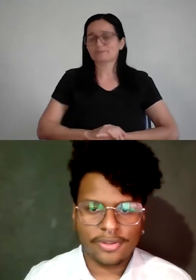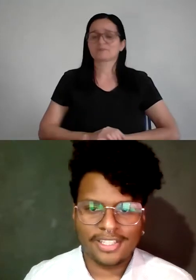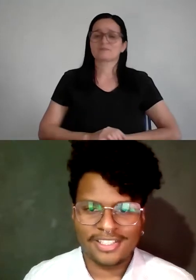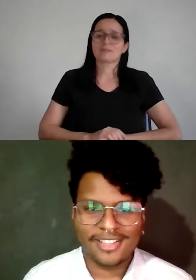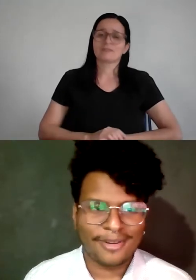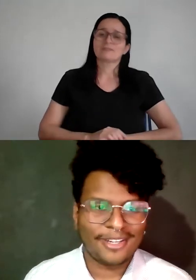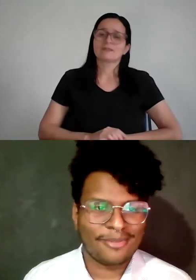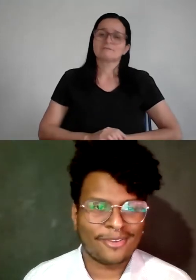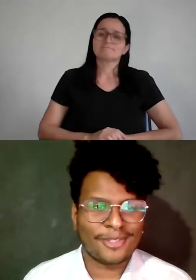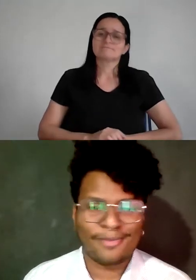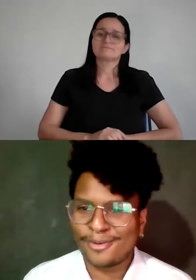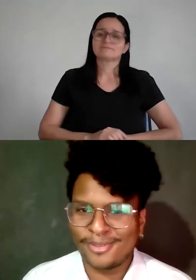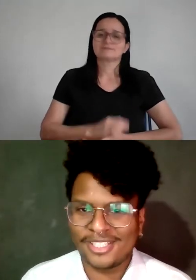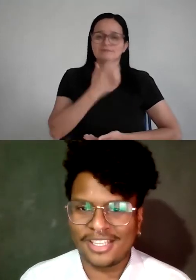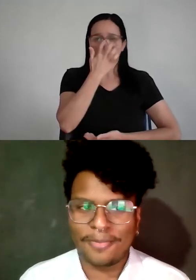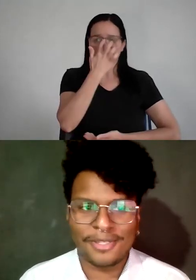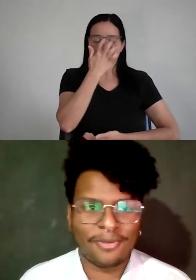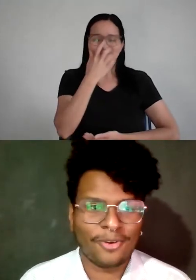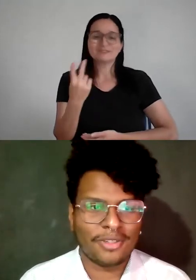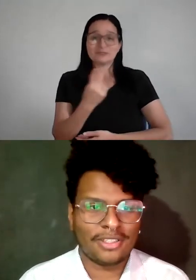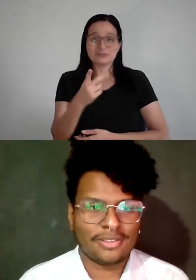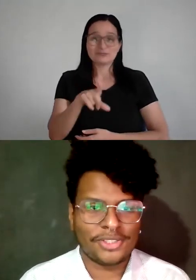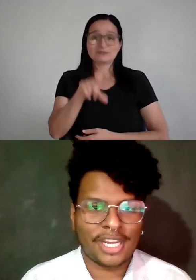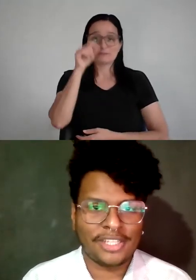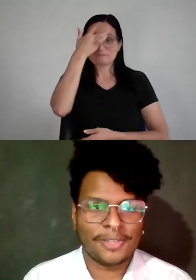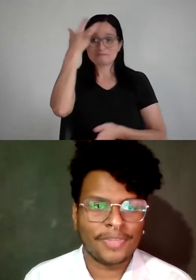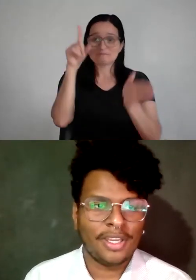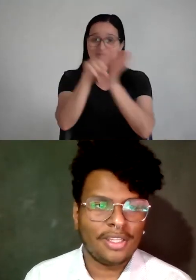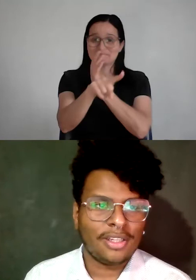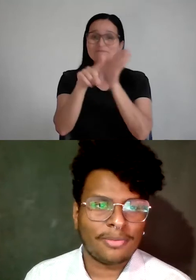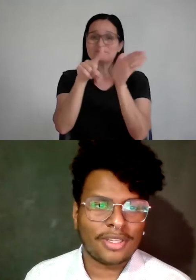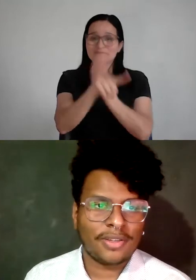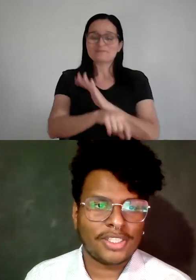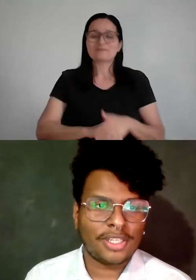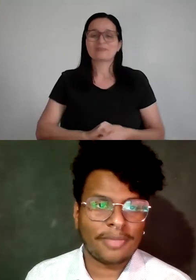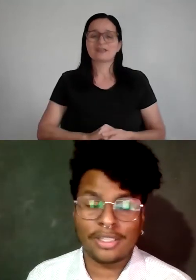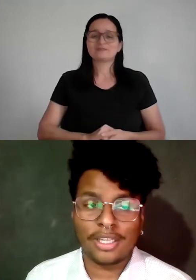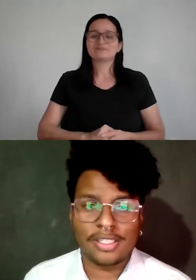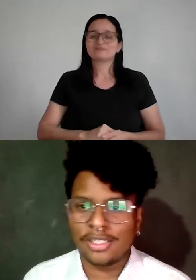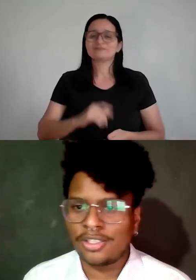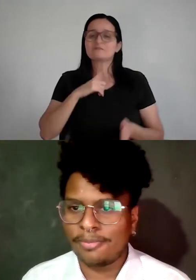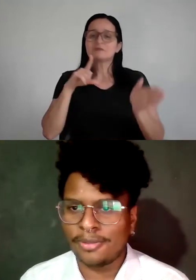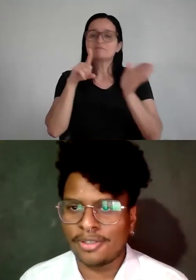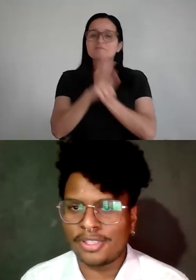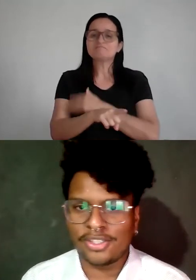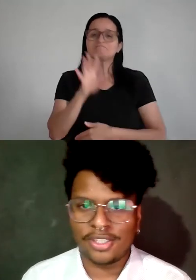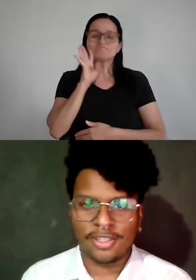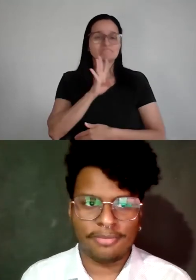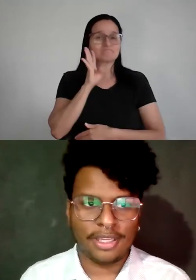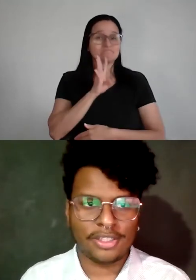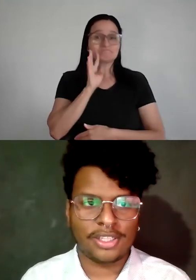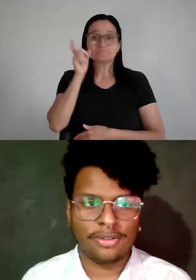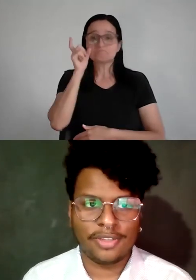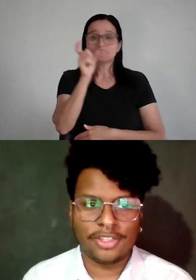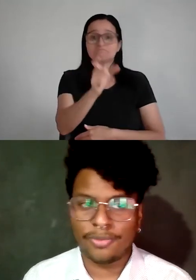agora eu e a Aline separamos algumas perguntas aqui, que o pessoal foi mandando no chat. Tem uma que eu achei bem interessante, pelo que eu senti